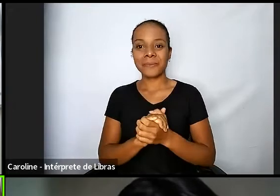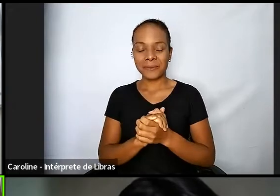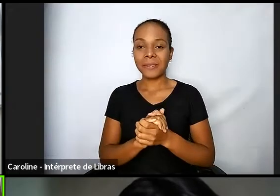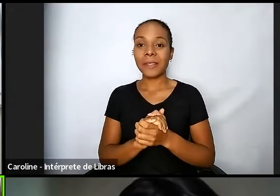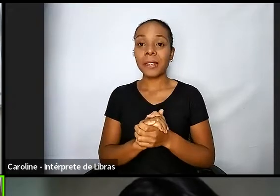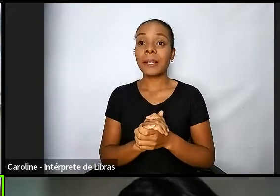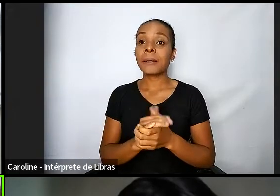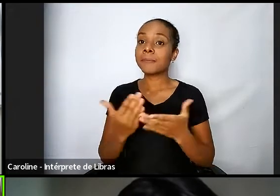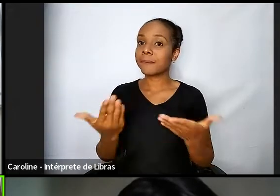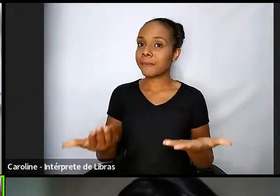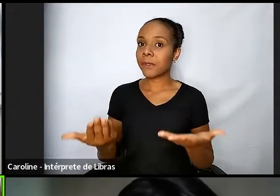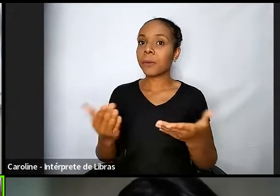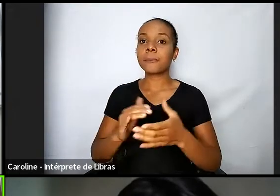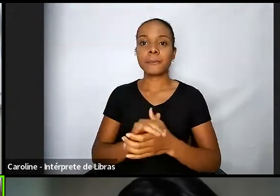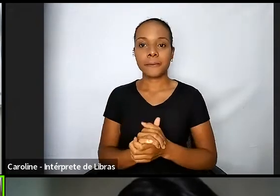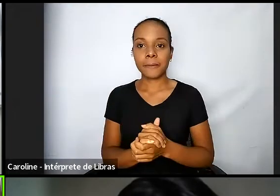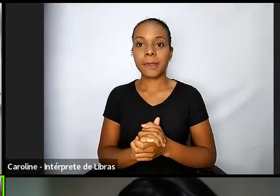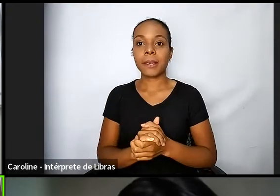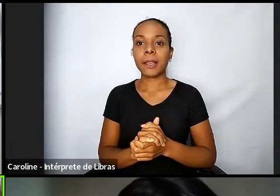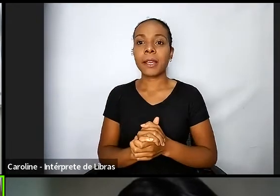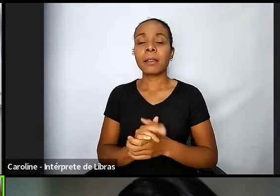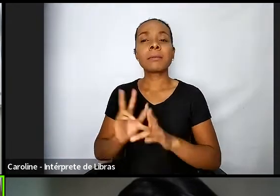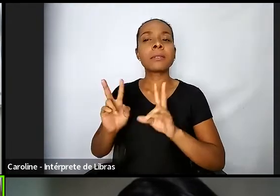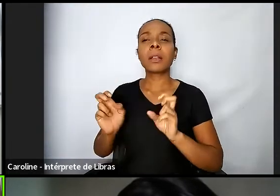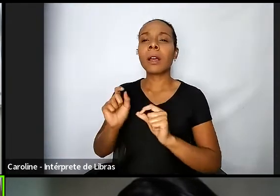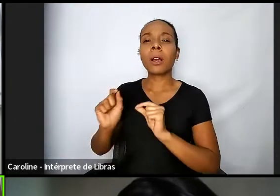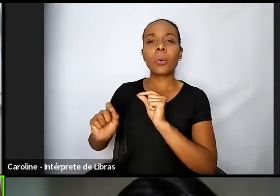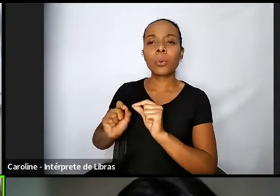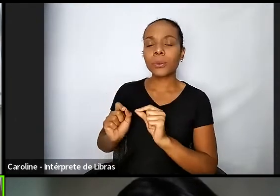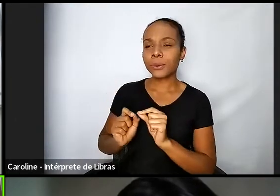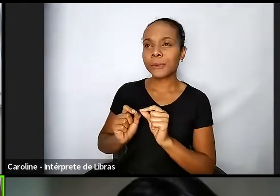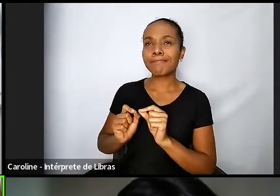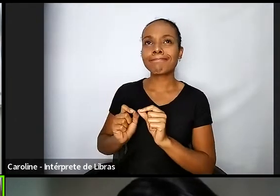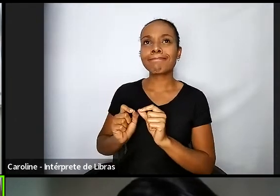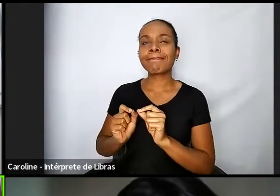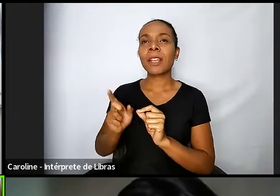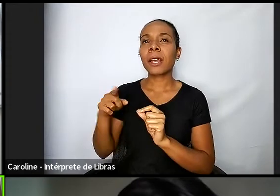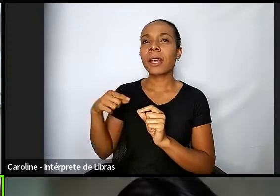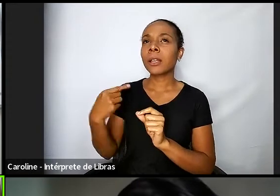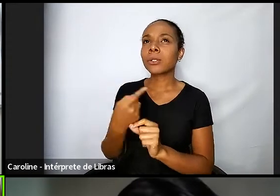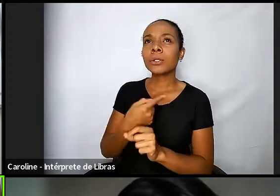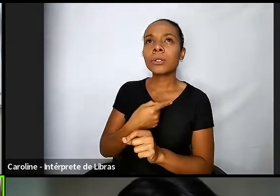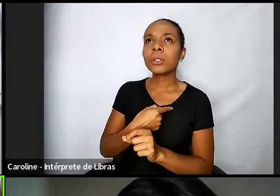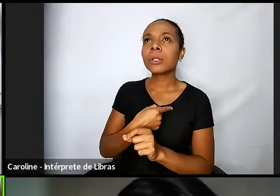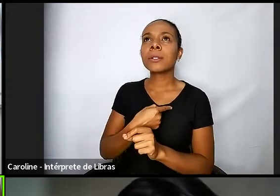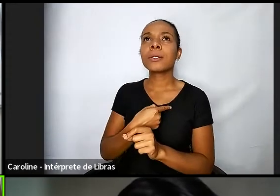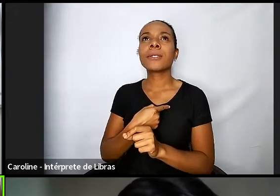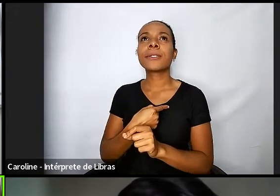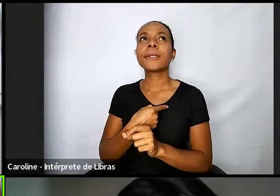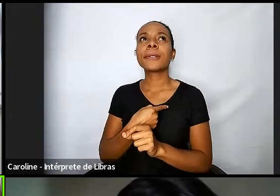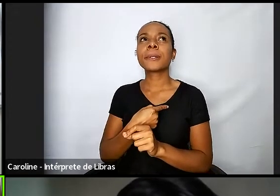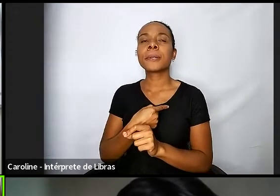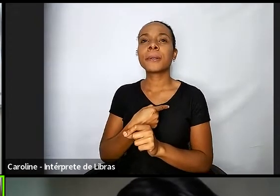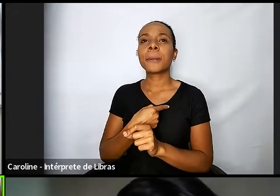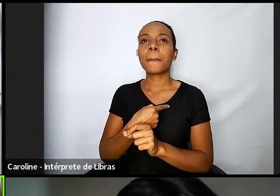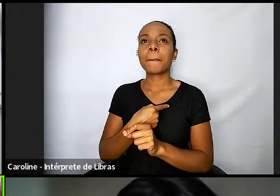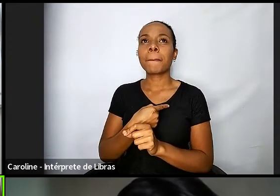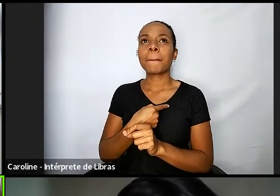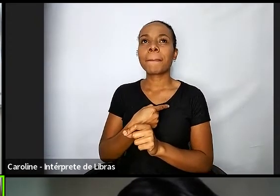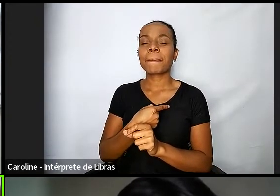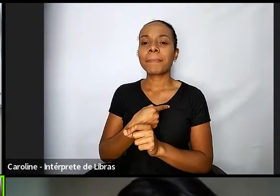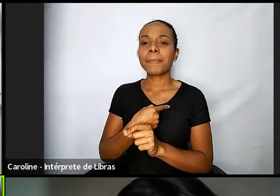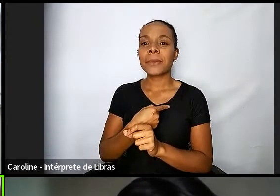questão é essa. A questão é a gente tornar as pessoas que